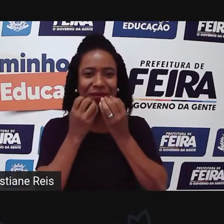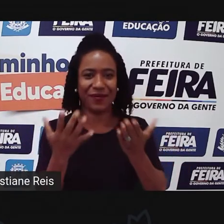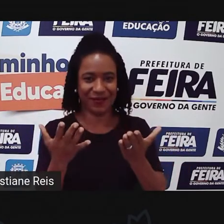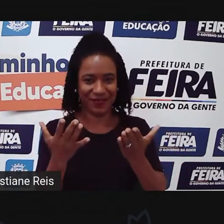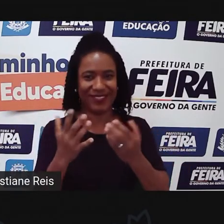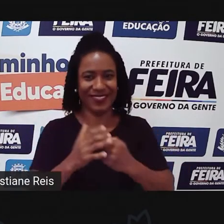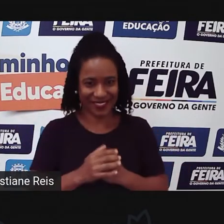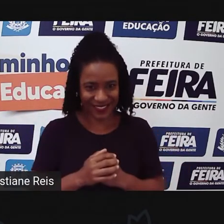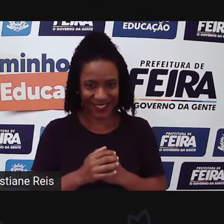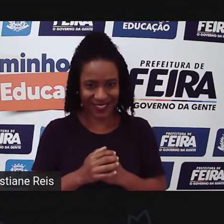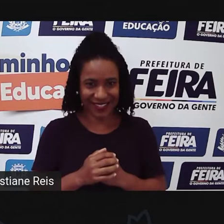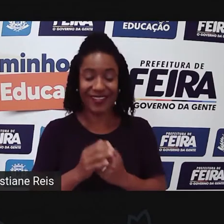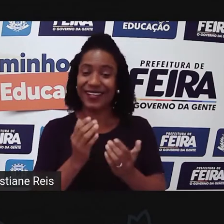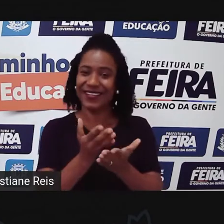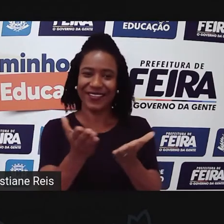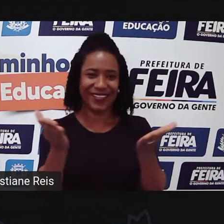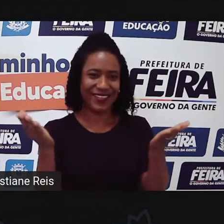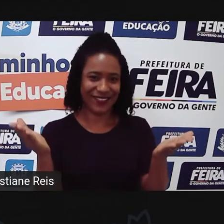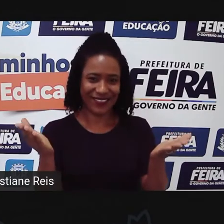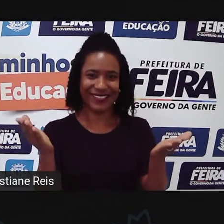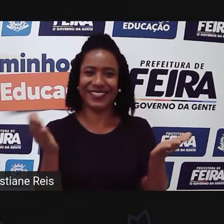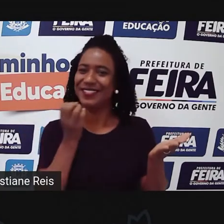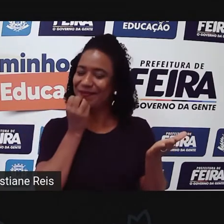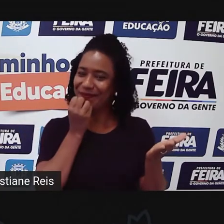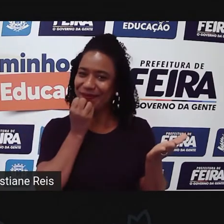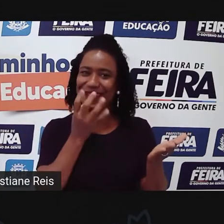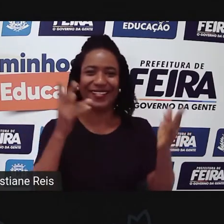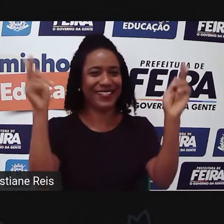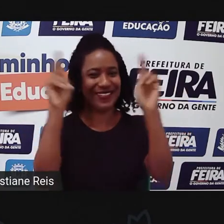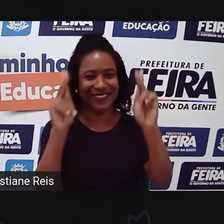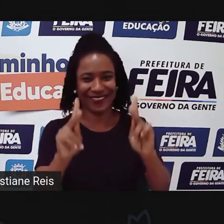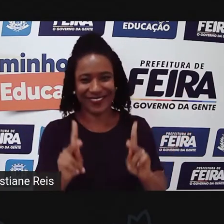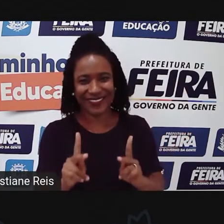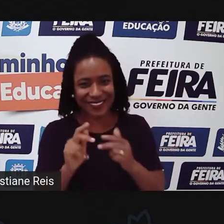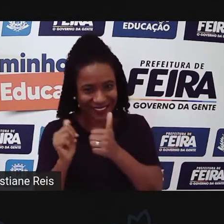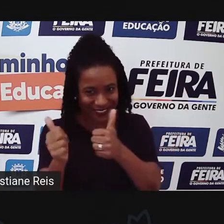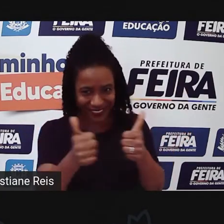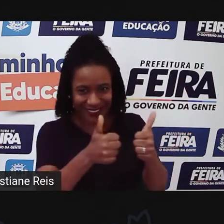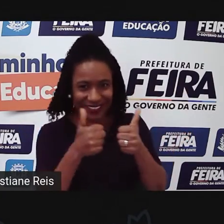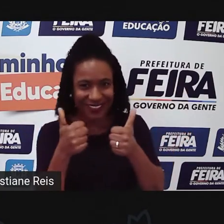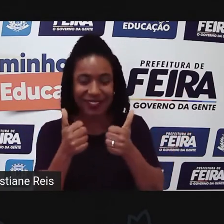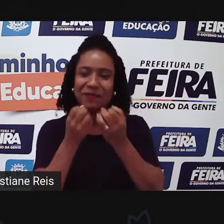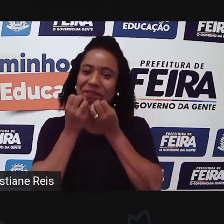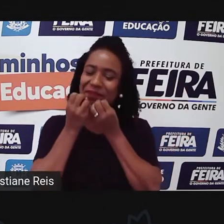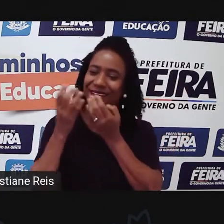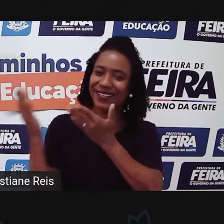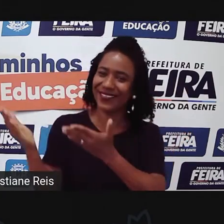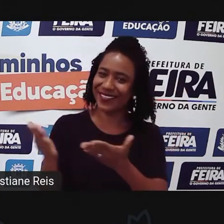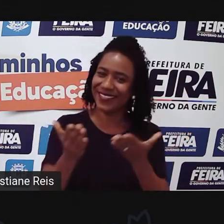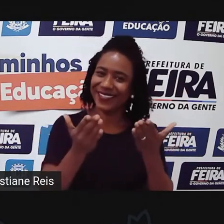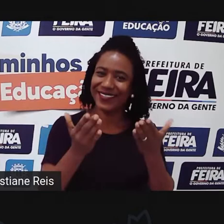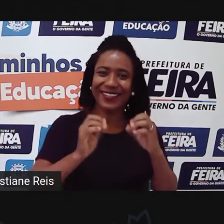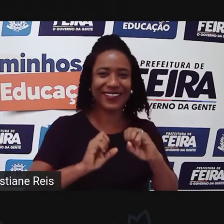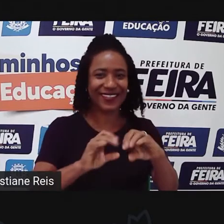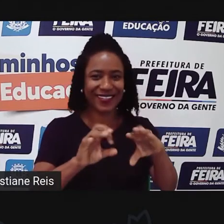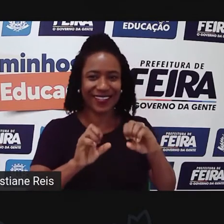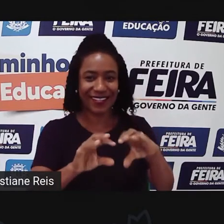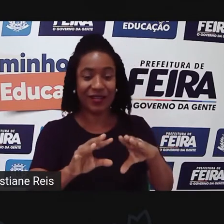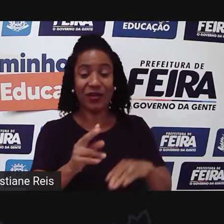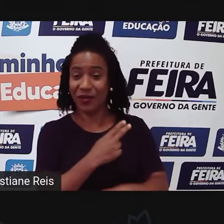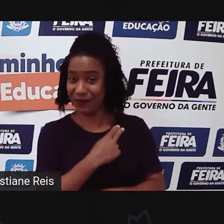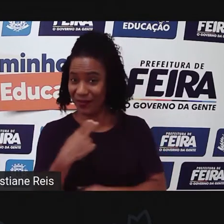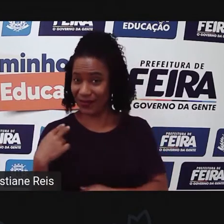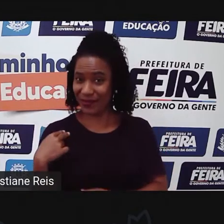no dia todo, te trazendo muita paz interior. Sejam bem-vindos para a aula de hoje. Eu sou a professora